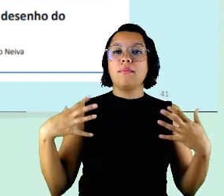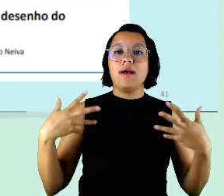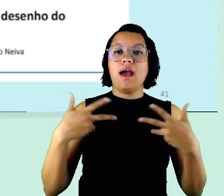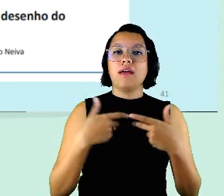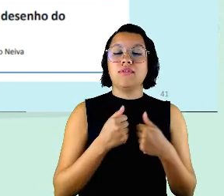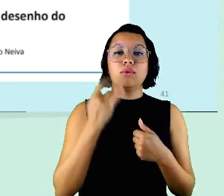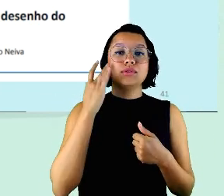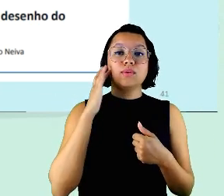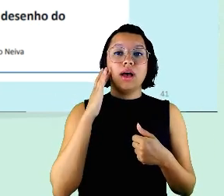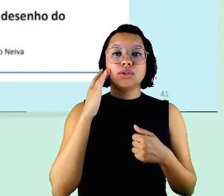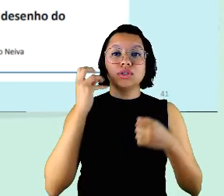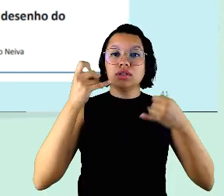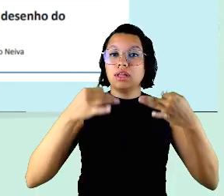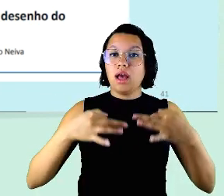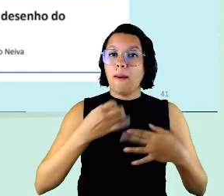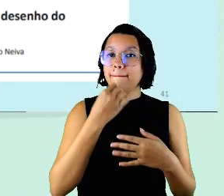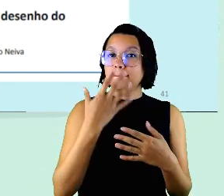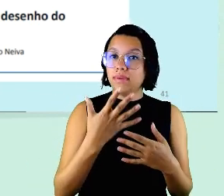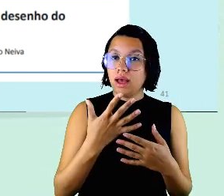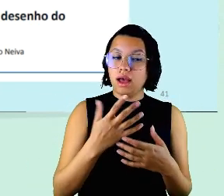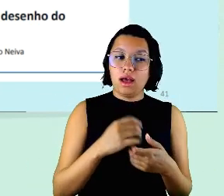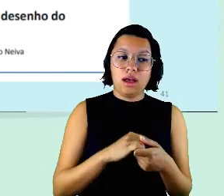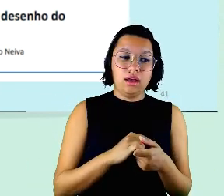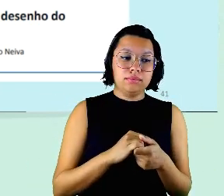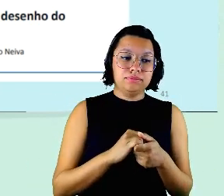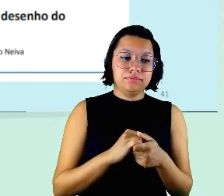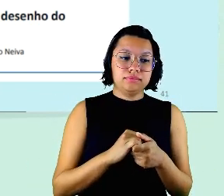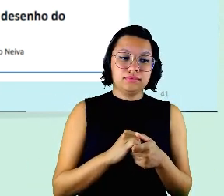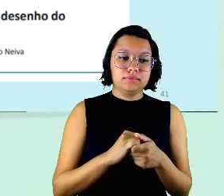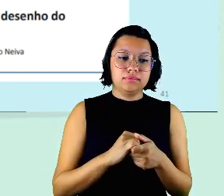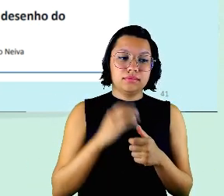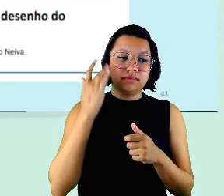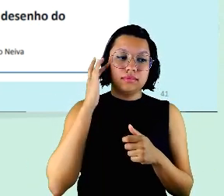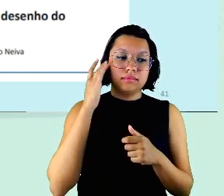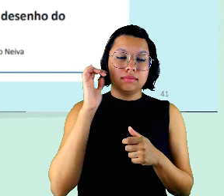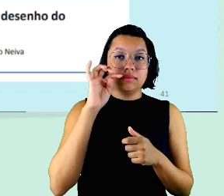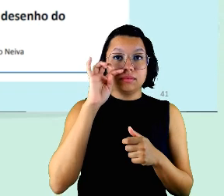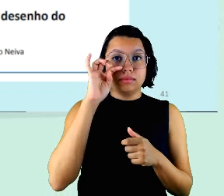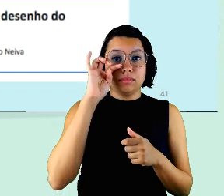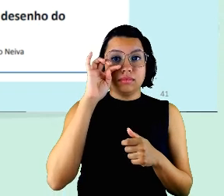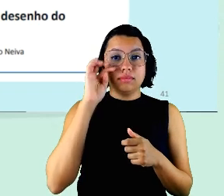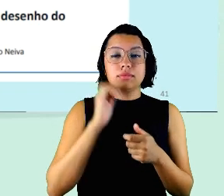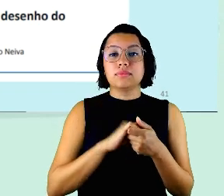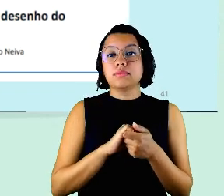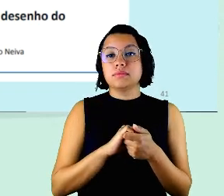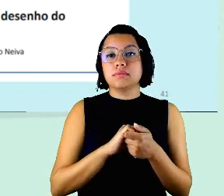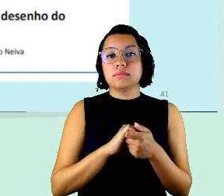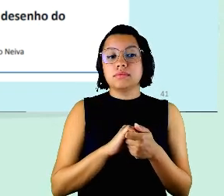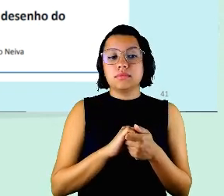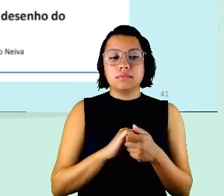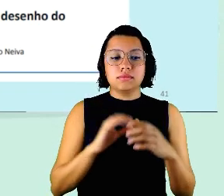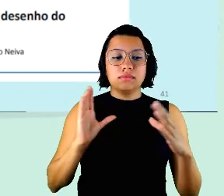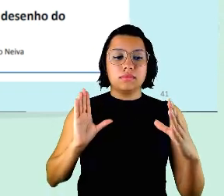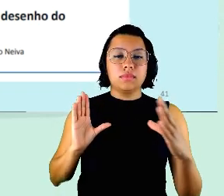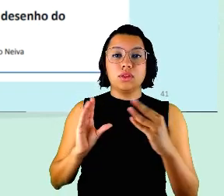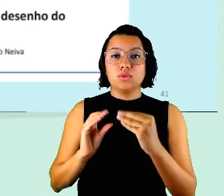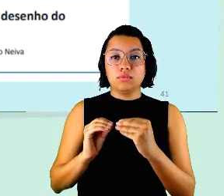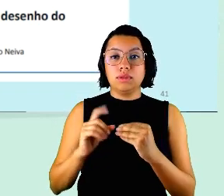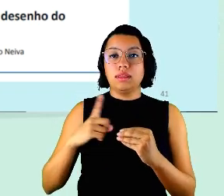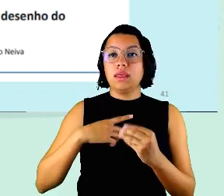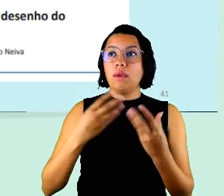foi super esclarecedor acho que para resumir a gente teve bastante